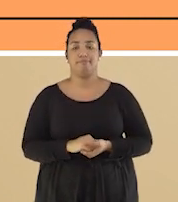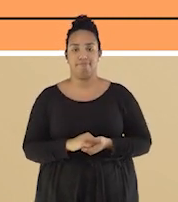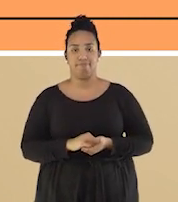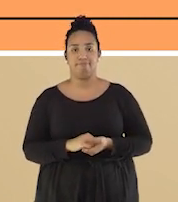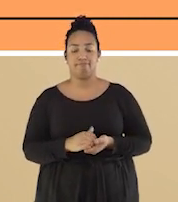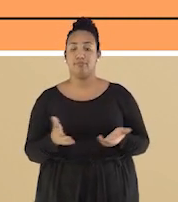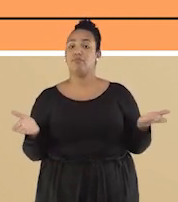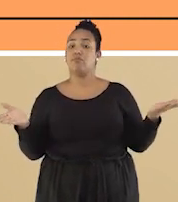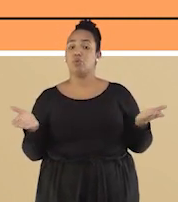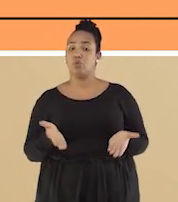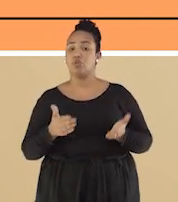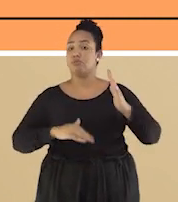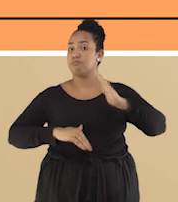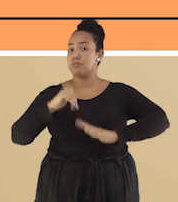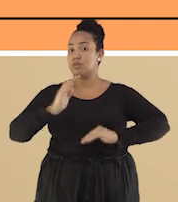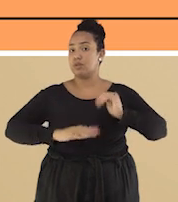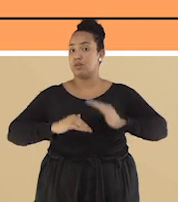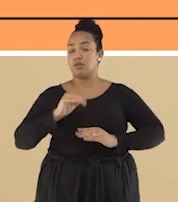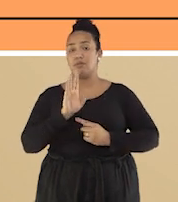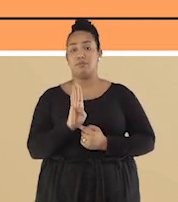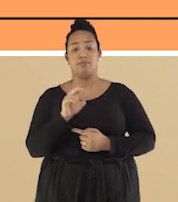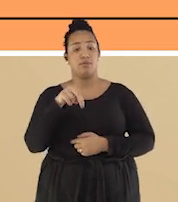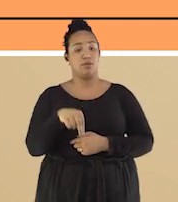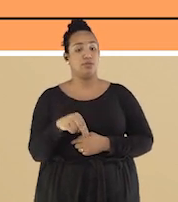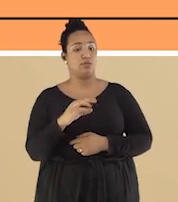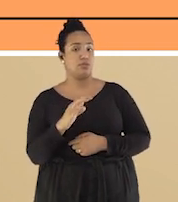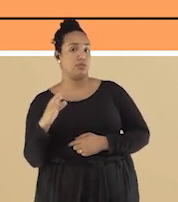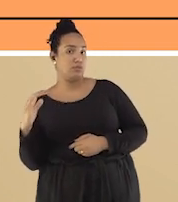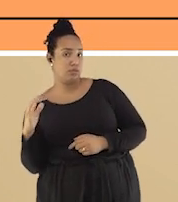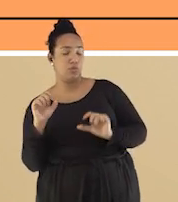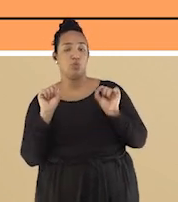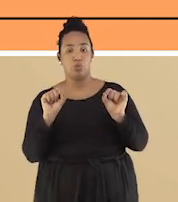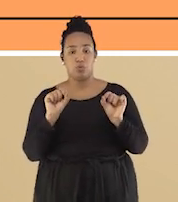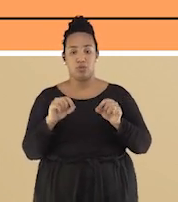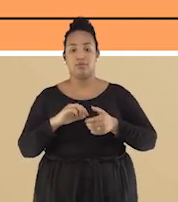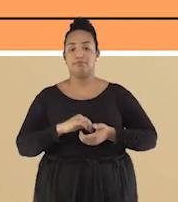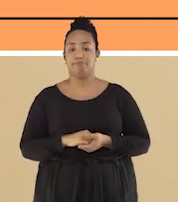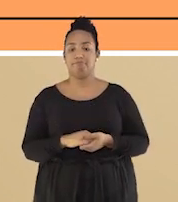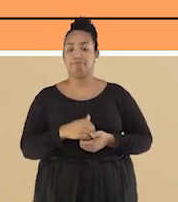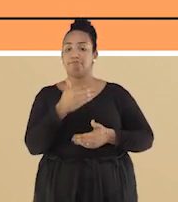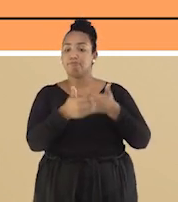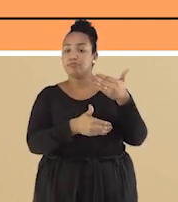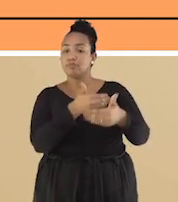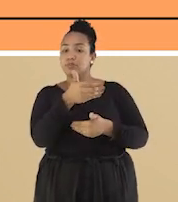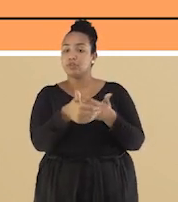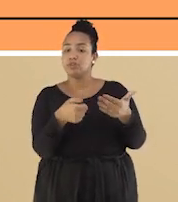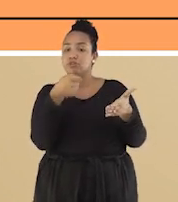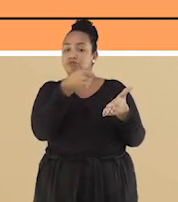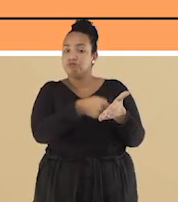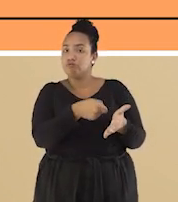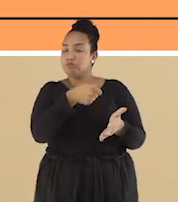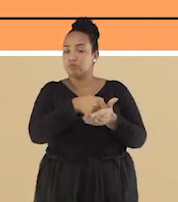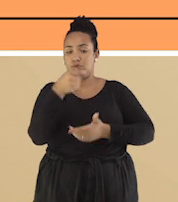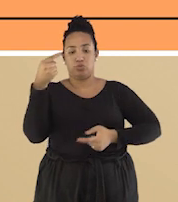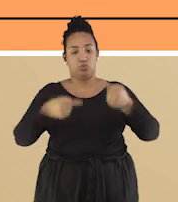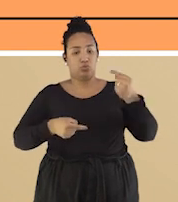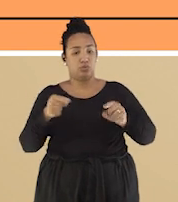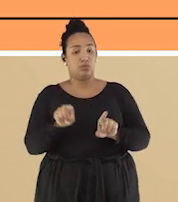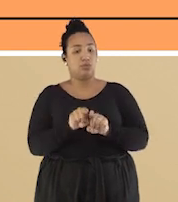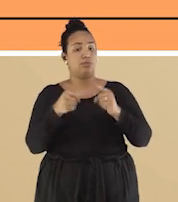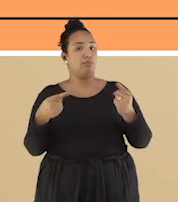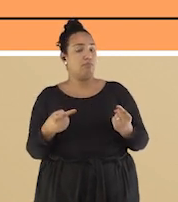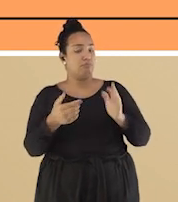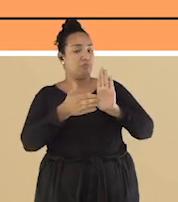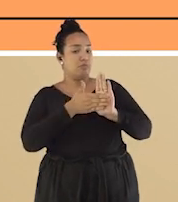Hoje, vamos trabalhar a seguinte habilidade da BNCC. Discutir os processos de resistência e as propostas de